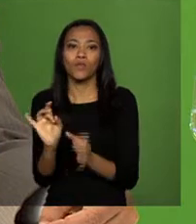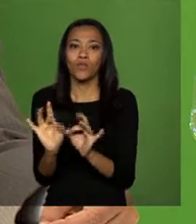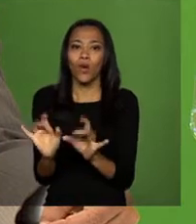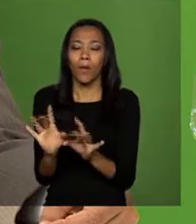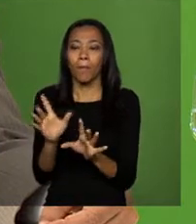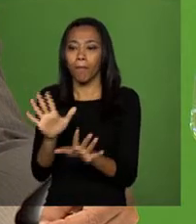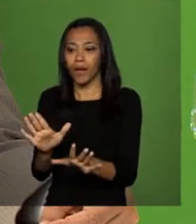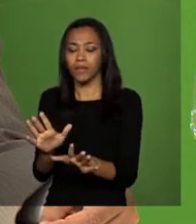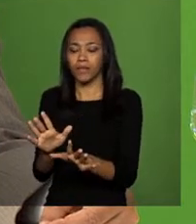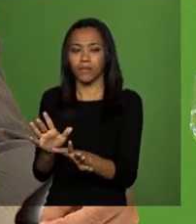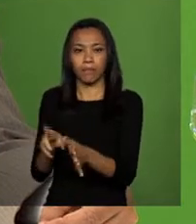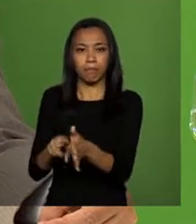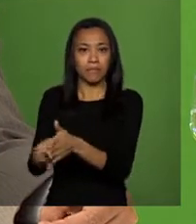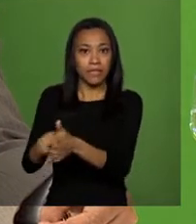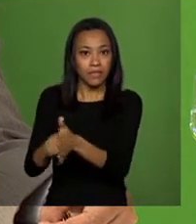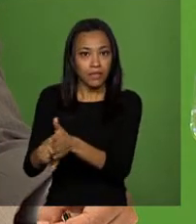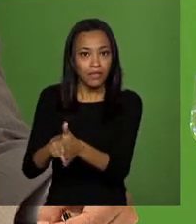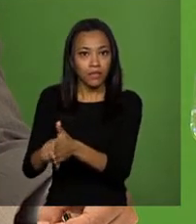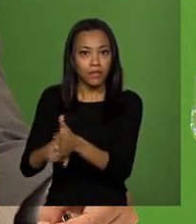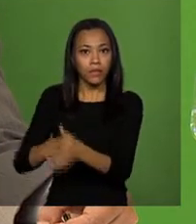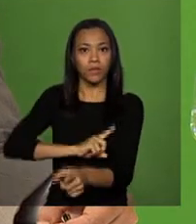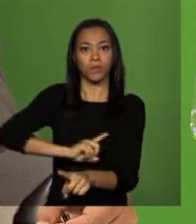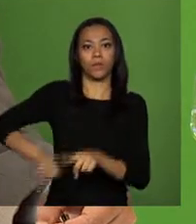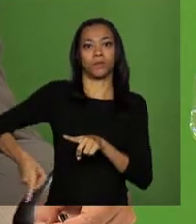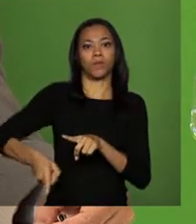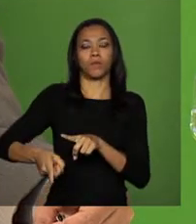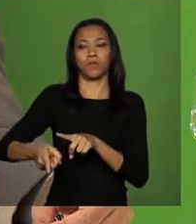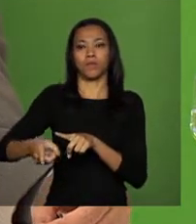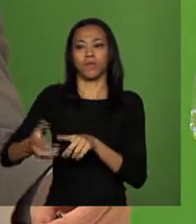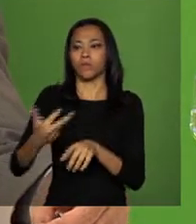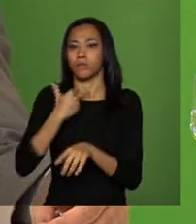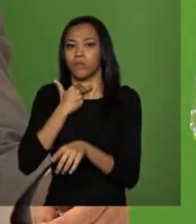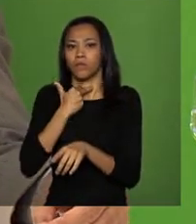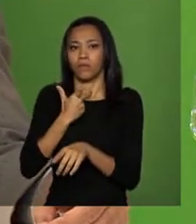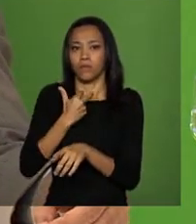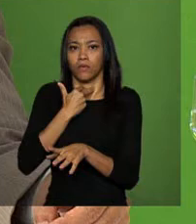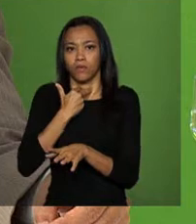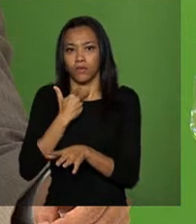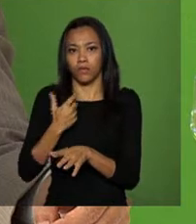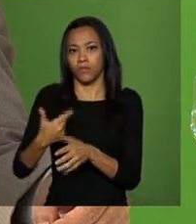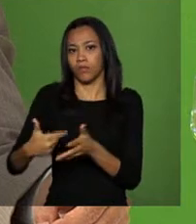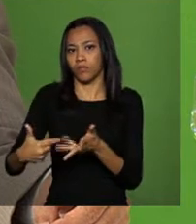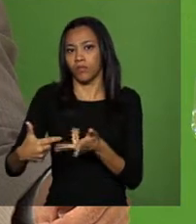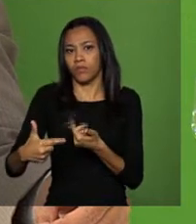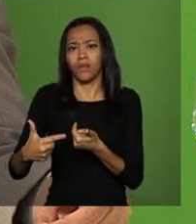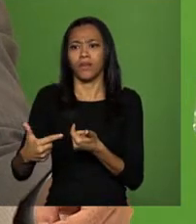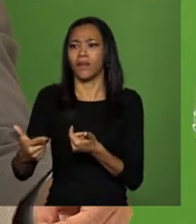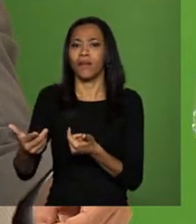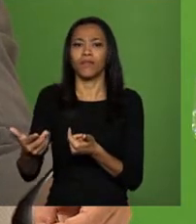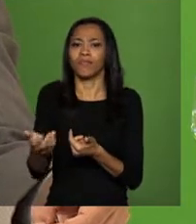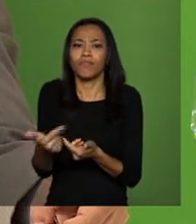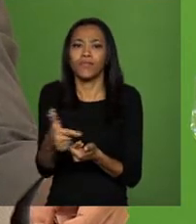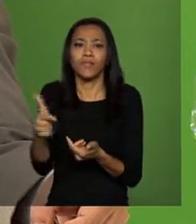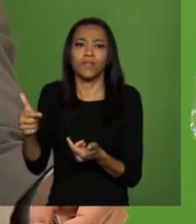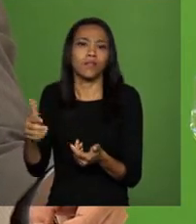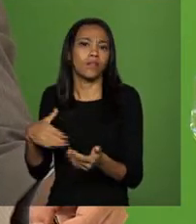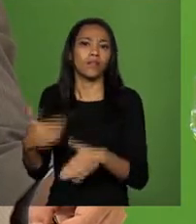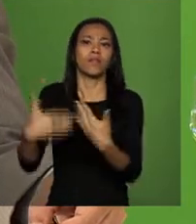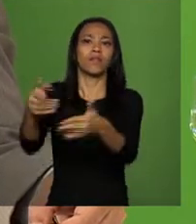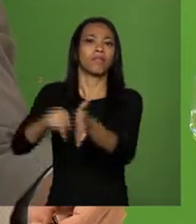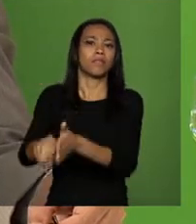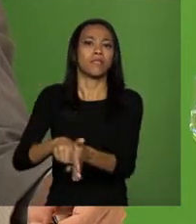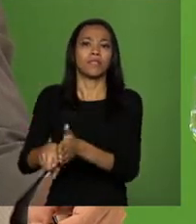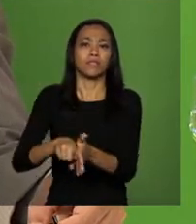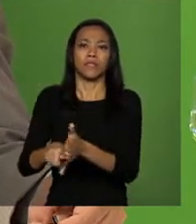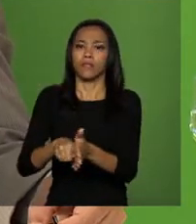pesquisa, inibindo, portanto, o desenvolvimento científico que se apoia na